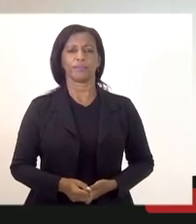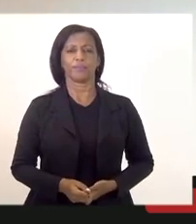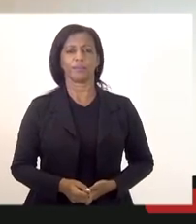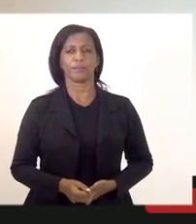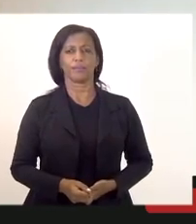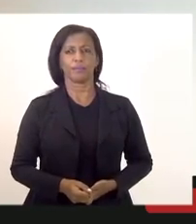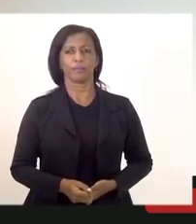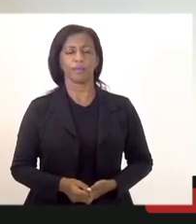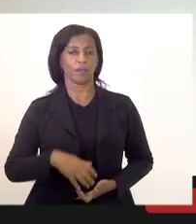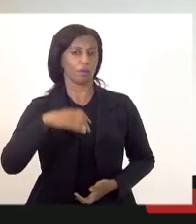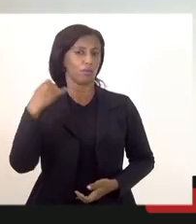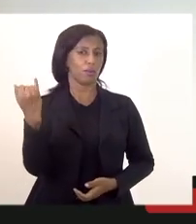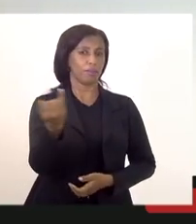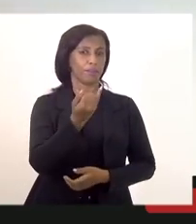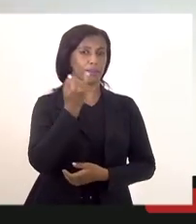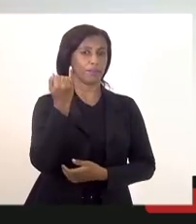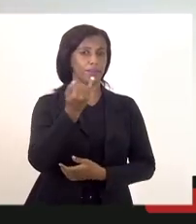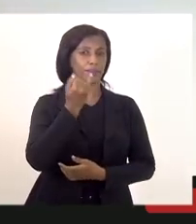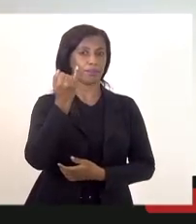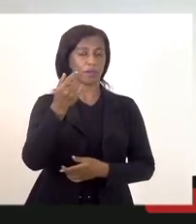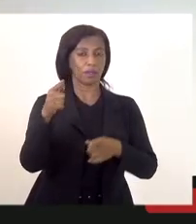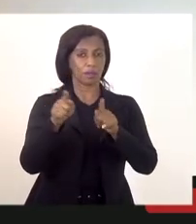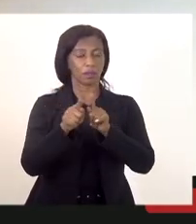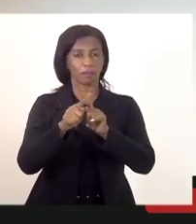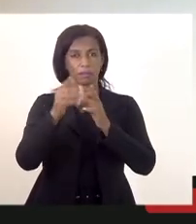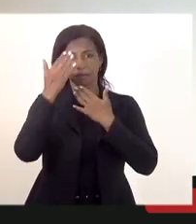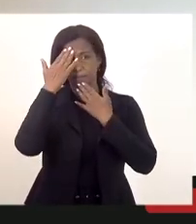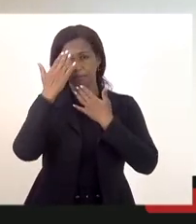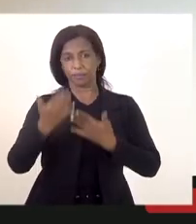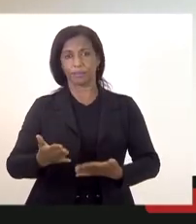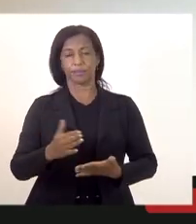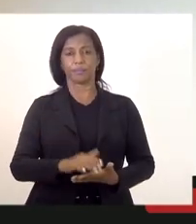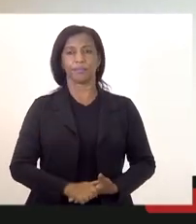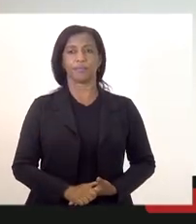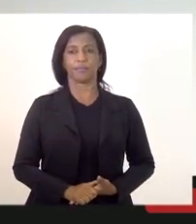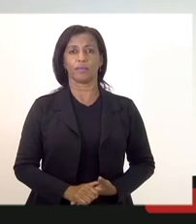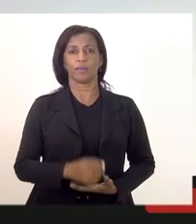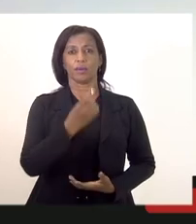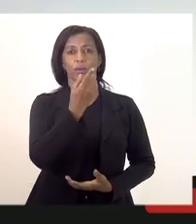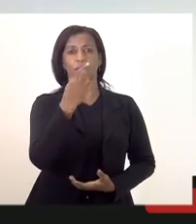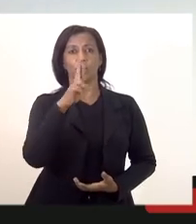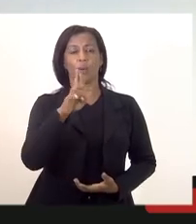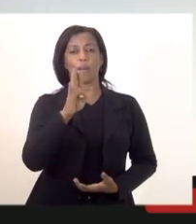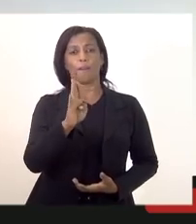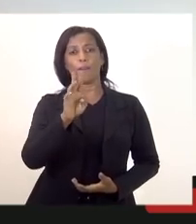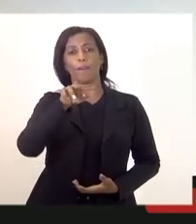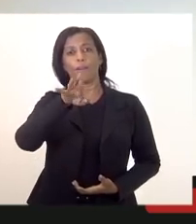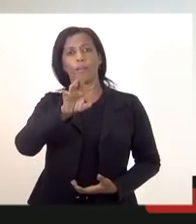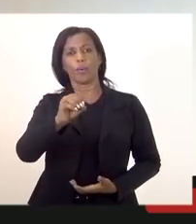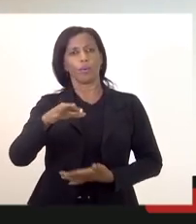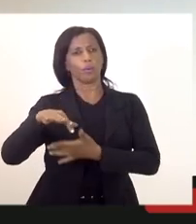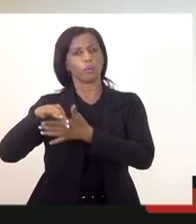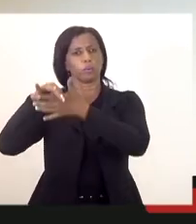foi muito importante e também agradecer ao doutor Bruno representante da PGE